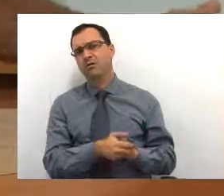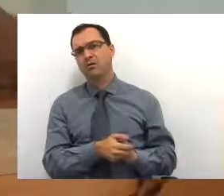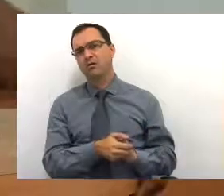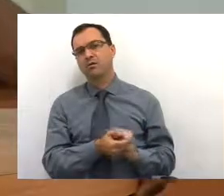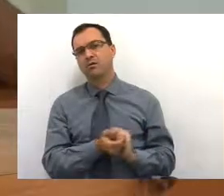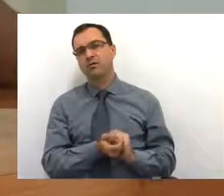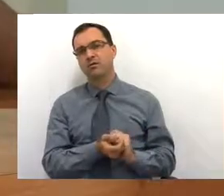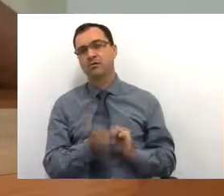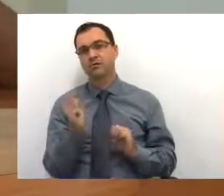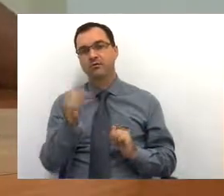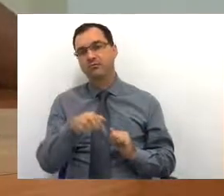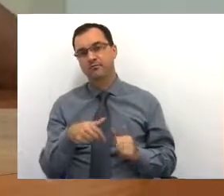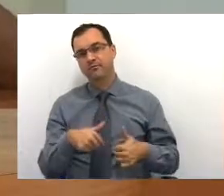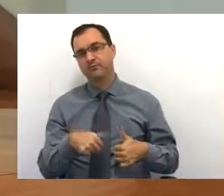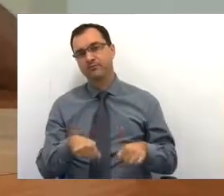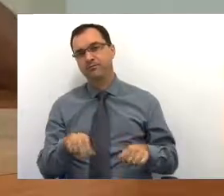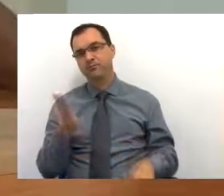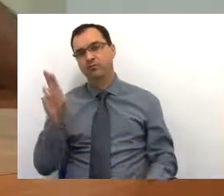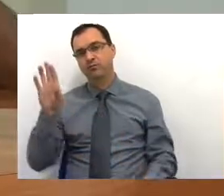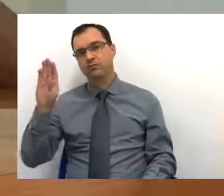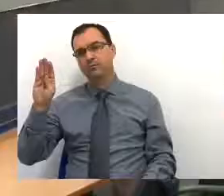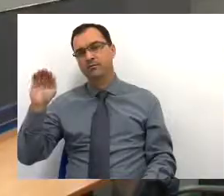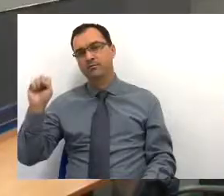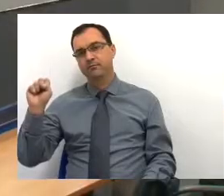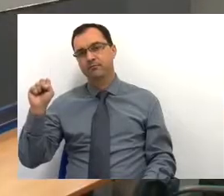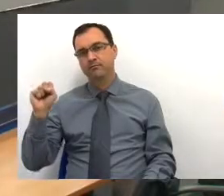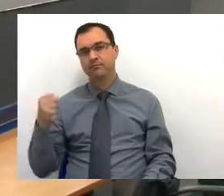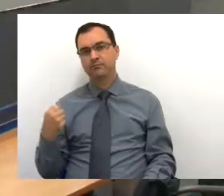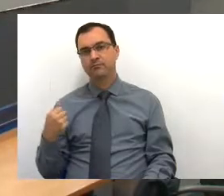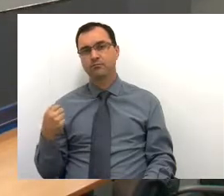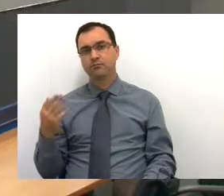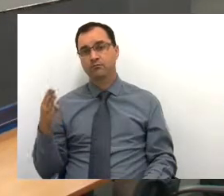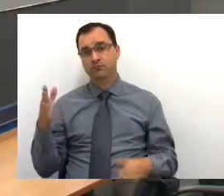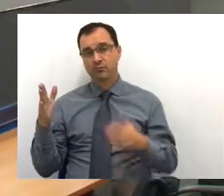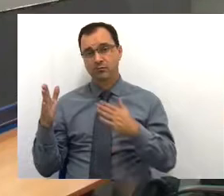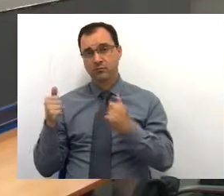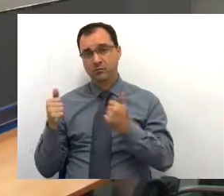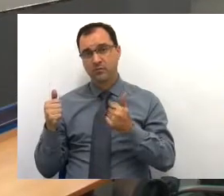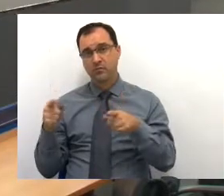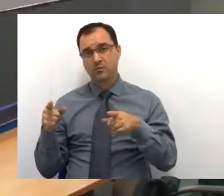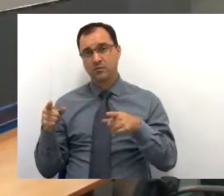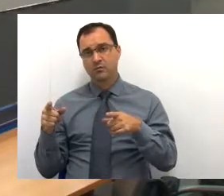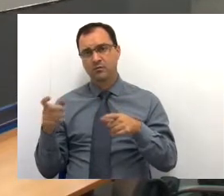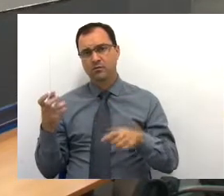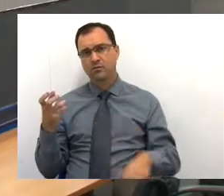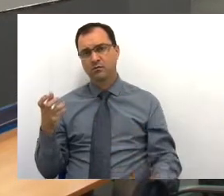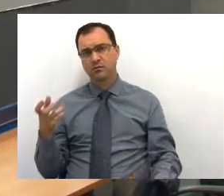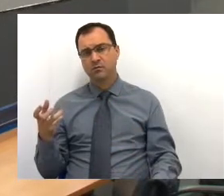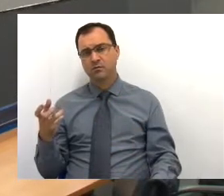UBS. Eu solicitei à vossa excelência que